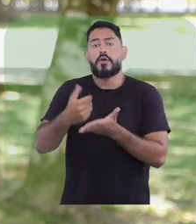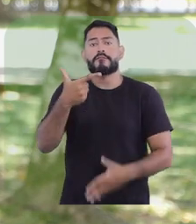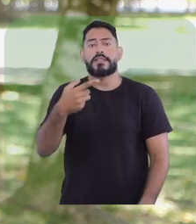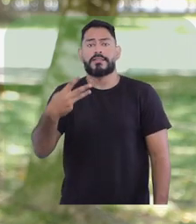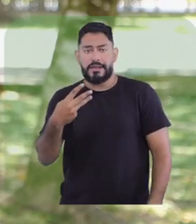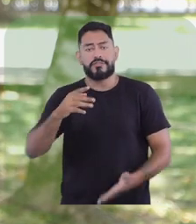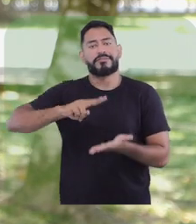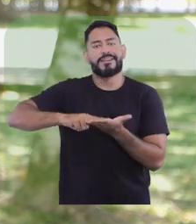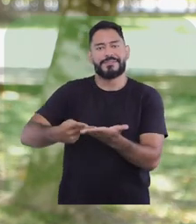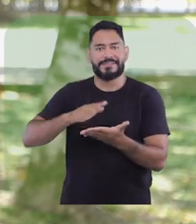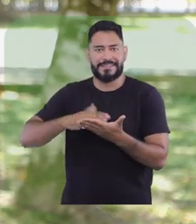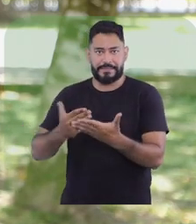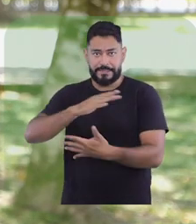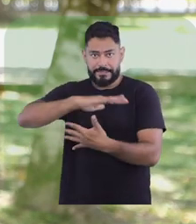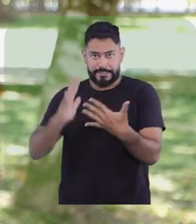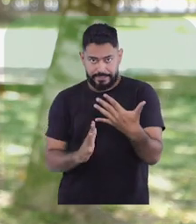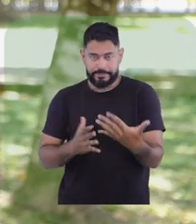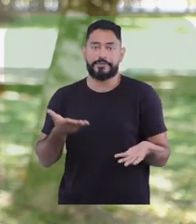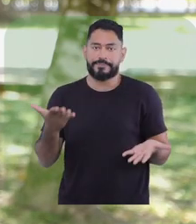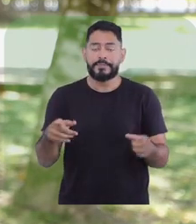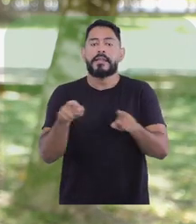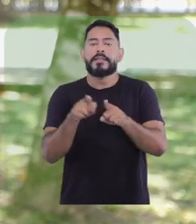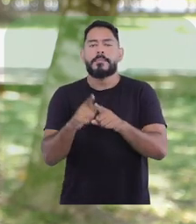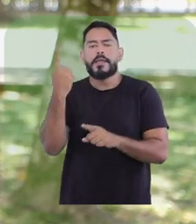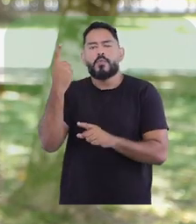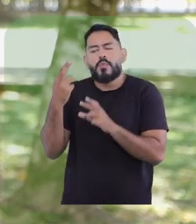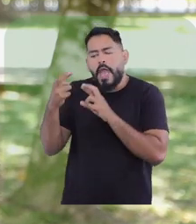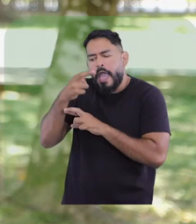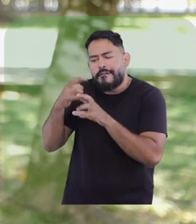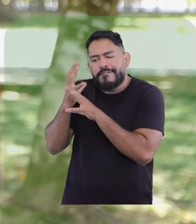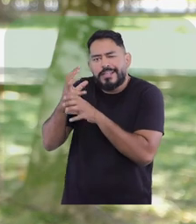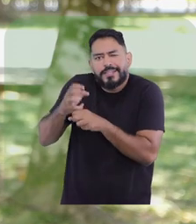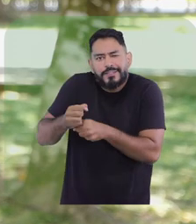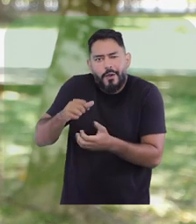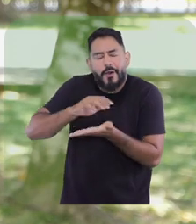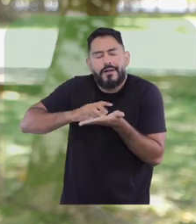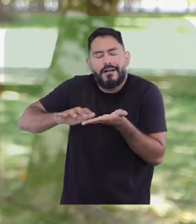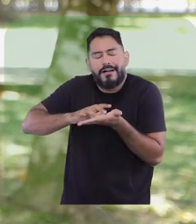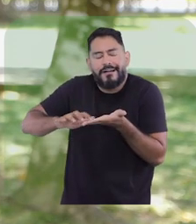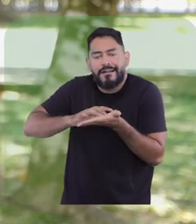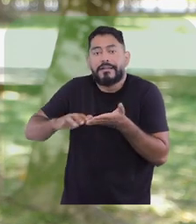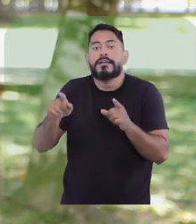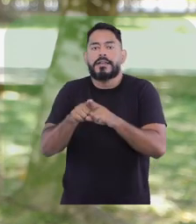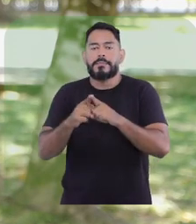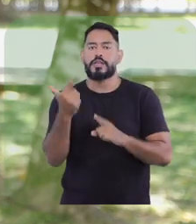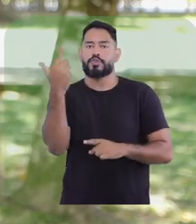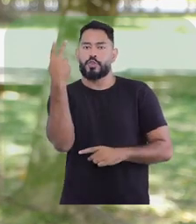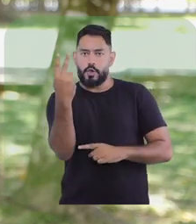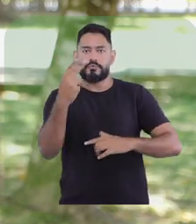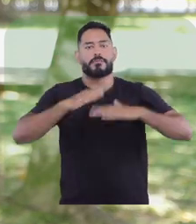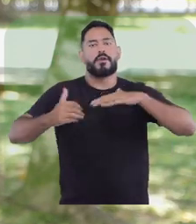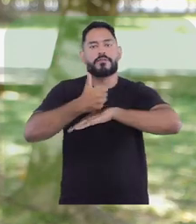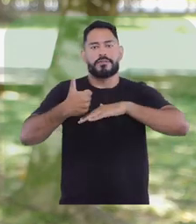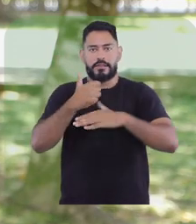tradutores e intérpretes de língua brasileira de sinais, os tios, um revisor de textos braile, dois profissionais de